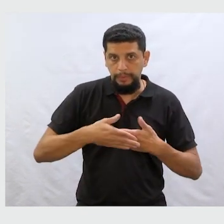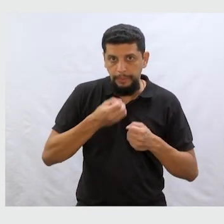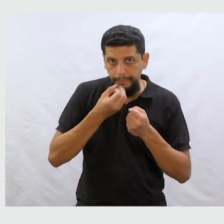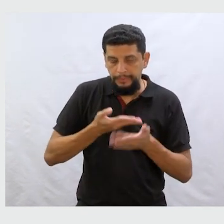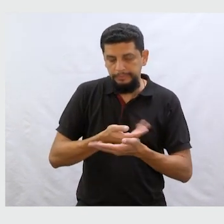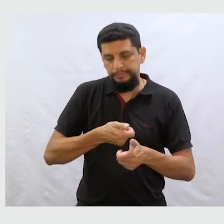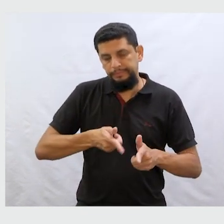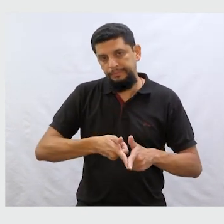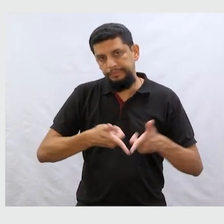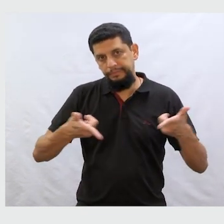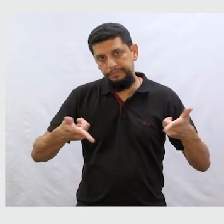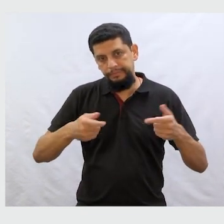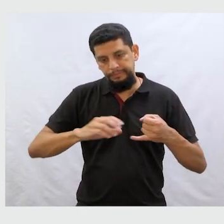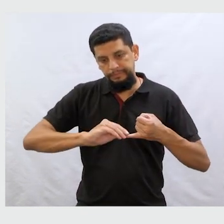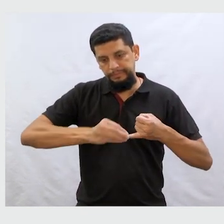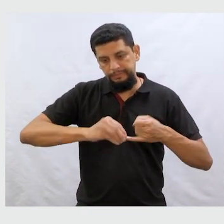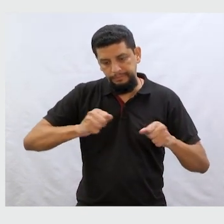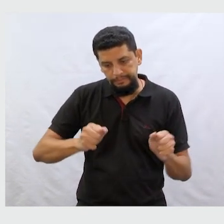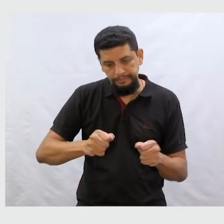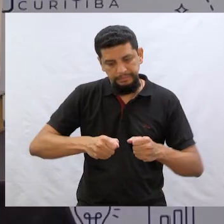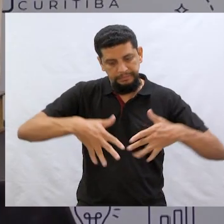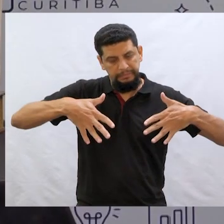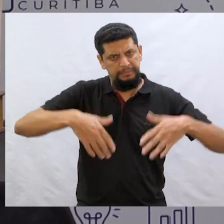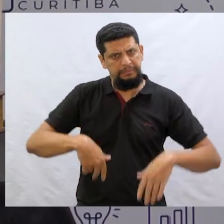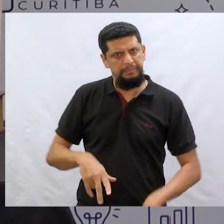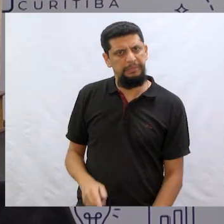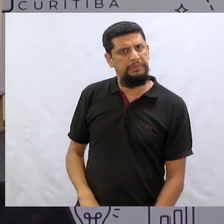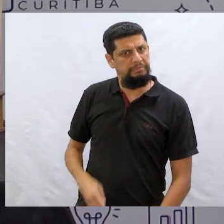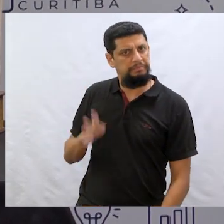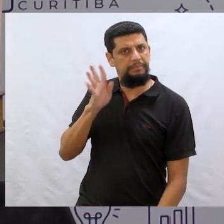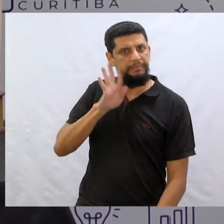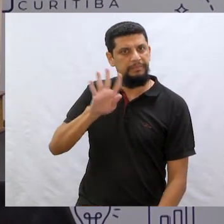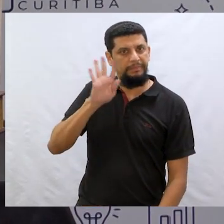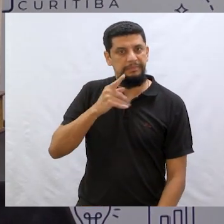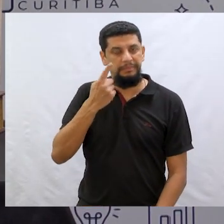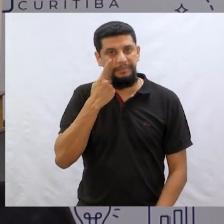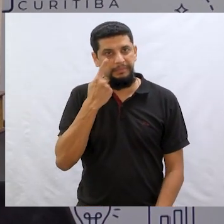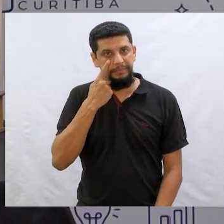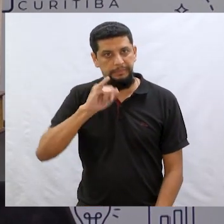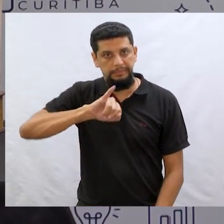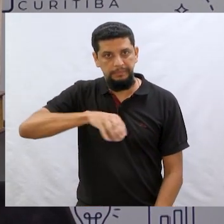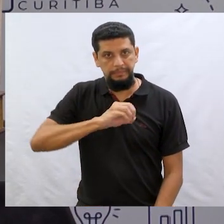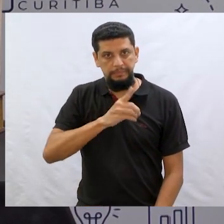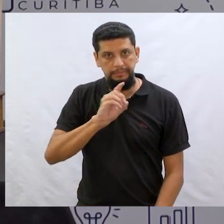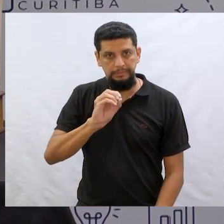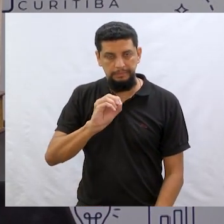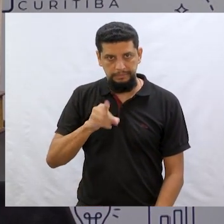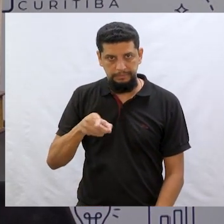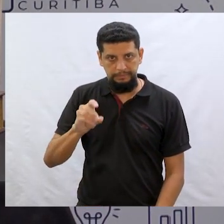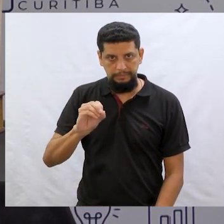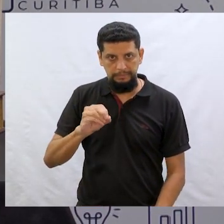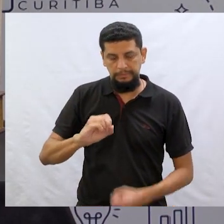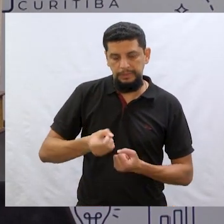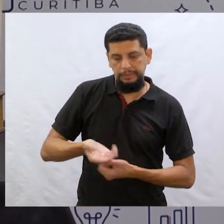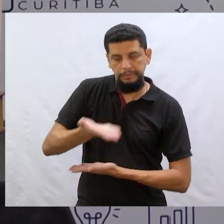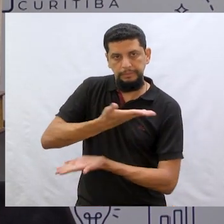Boa sorte com seus feijões mágicos. Gente, que bacana. Olha só, o João compartilhou com a gente, então, uma